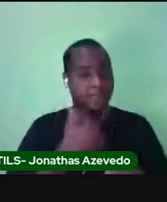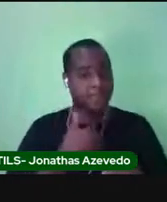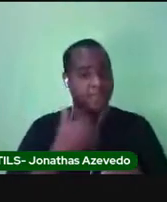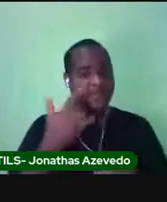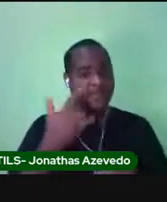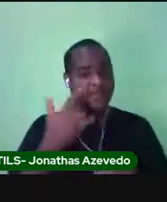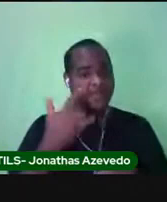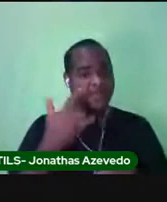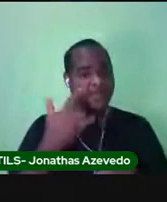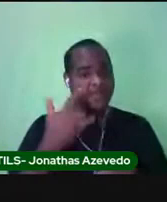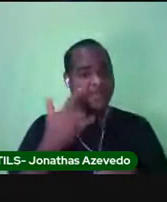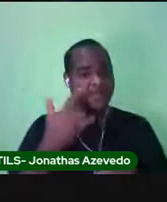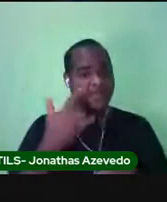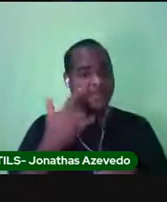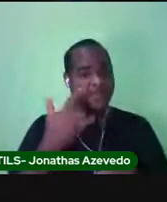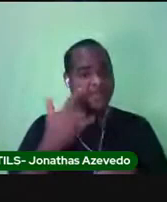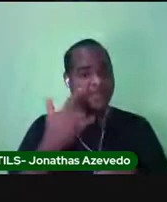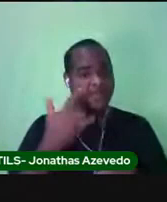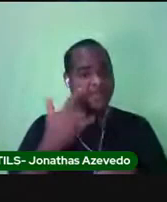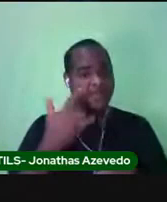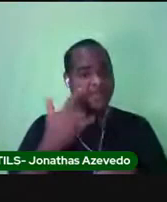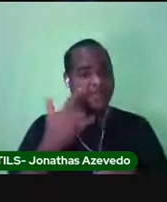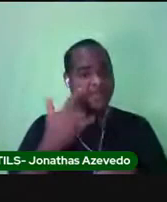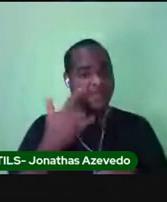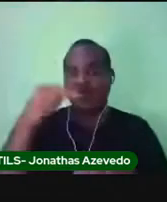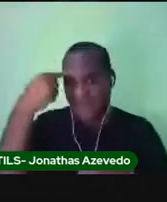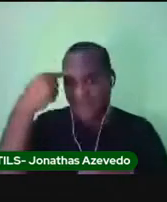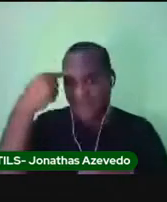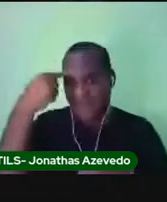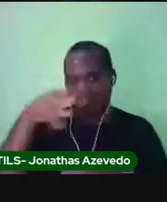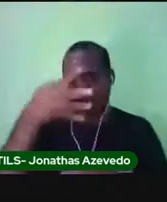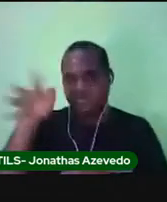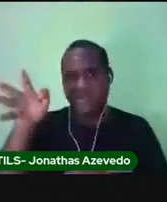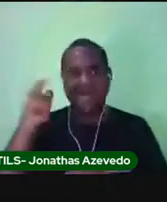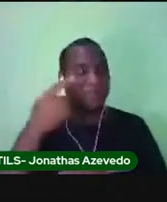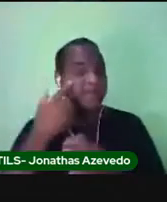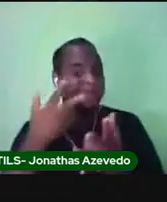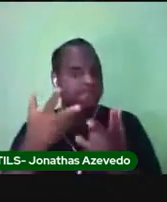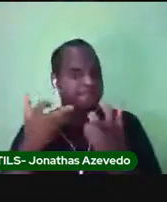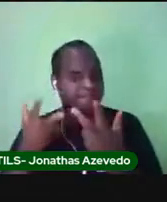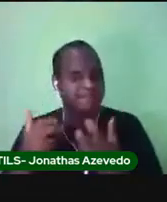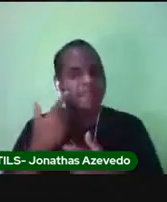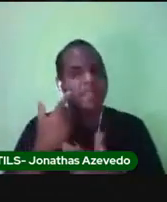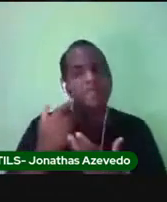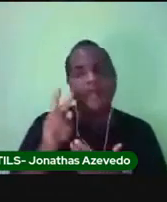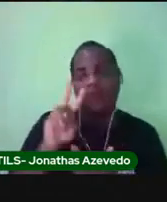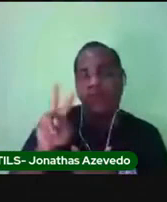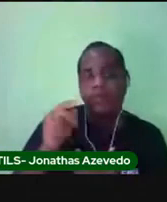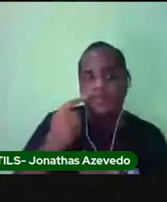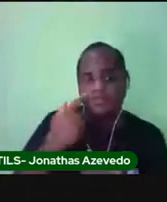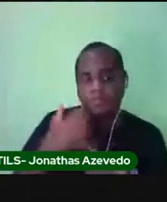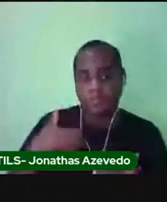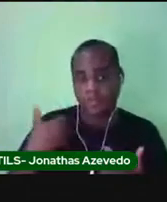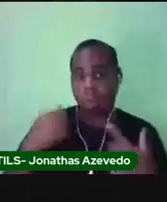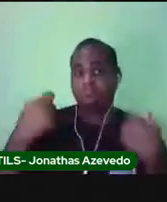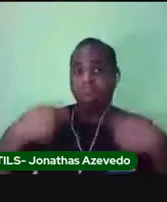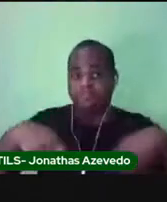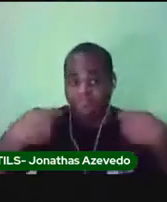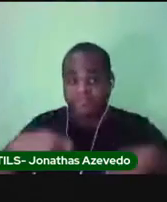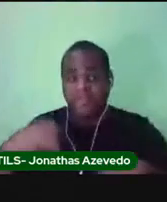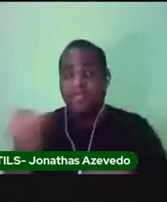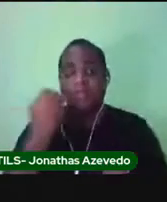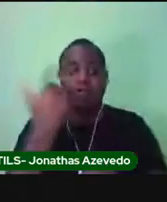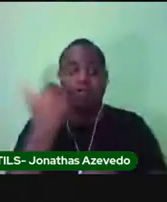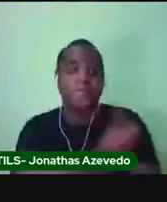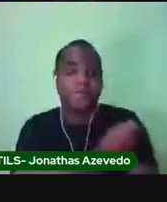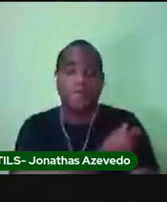paradinhos da tabela. E aí você vai ver se na sua idade precisa tomar uma vacina ou se deixou de tomar alguma.